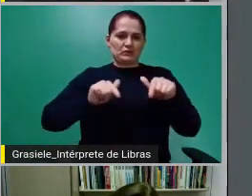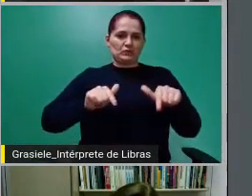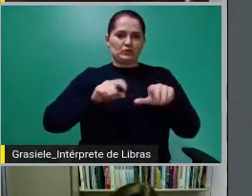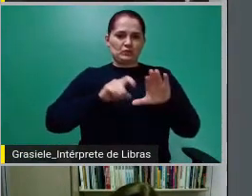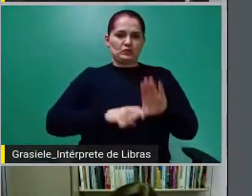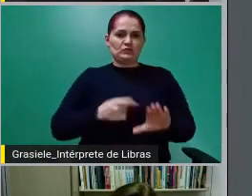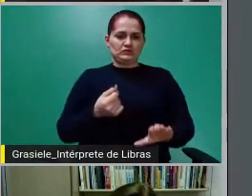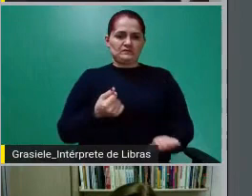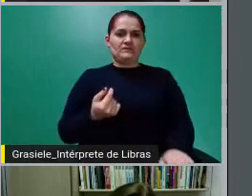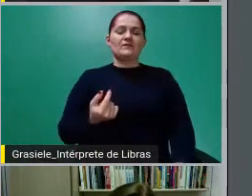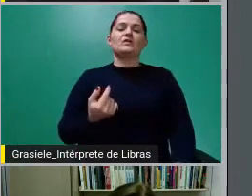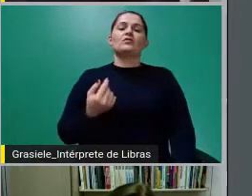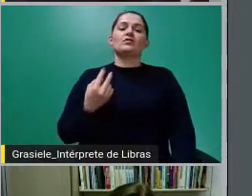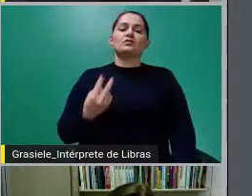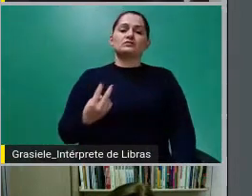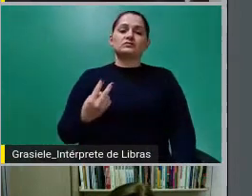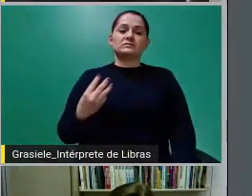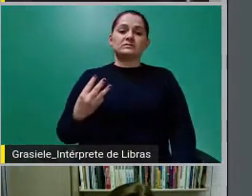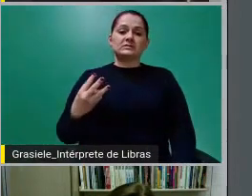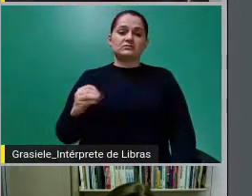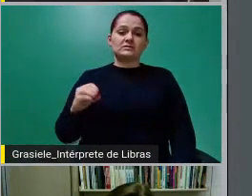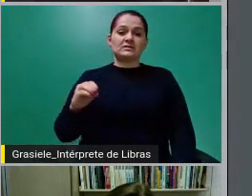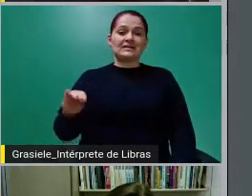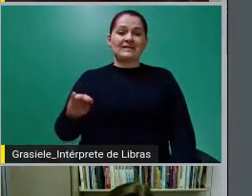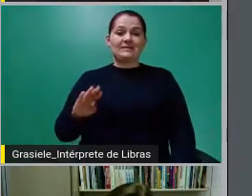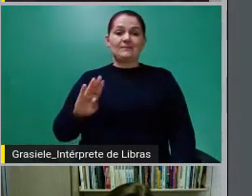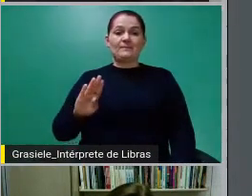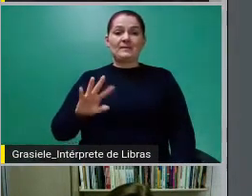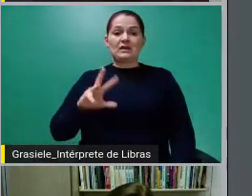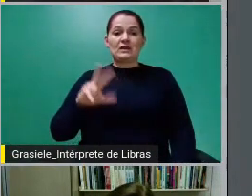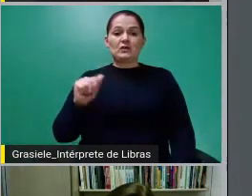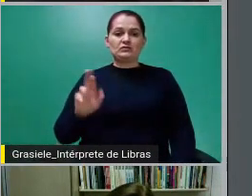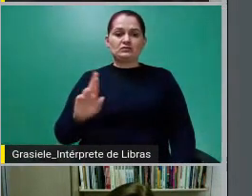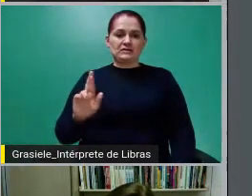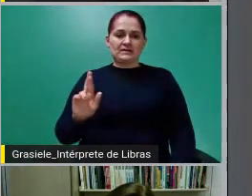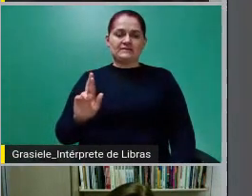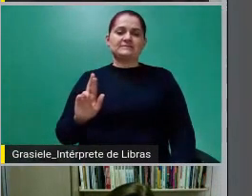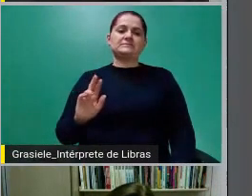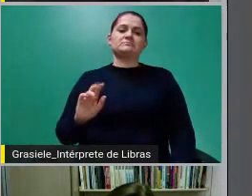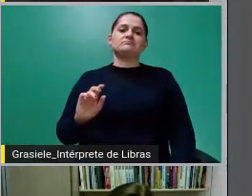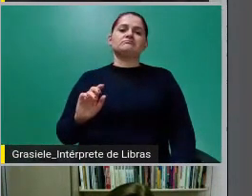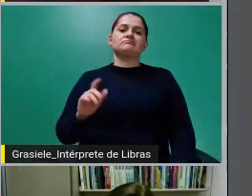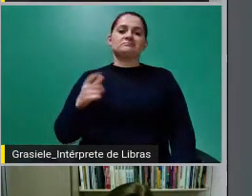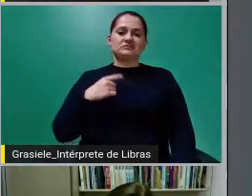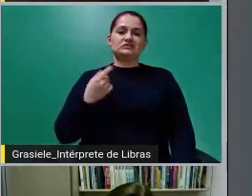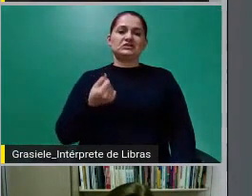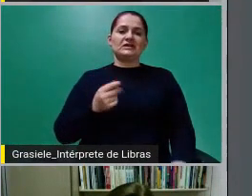230 milhões de reais, oferecendo pagar um rendimento